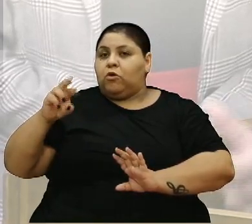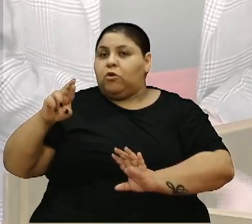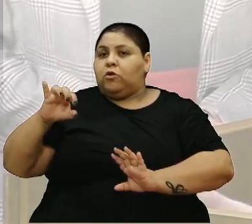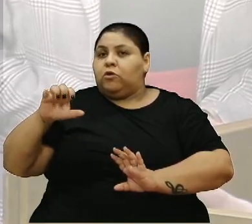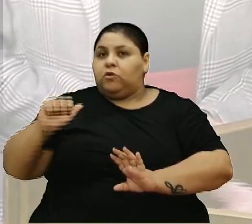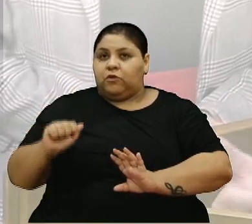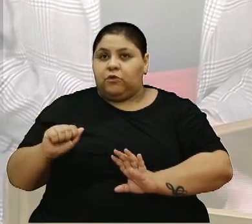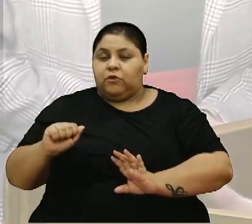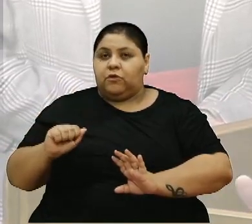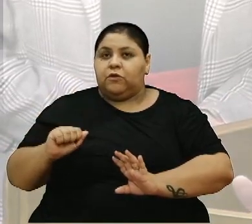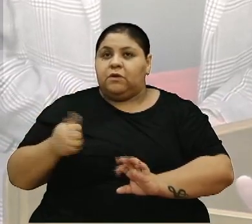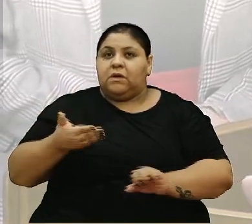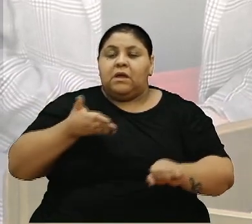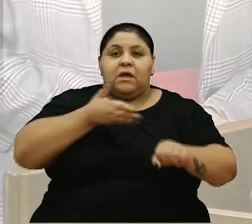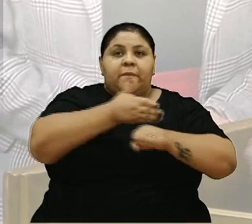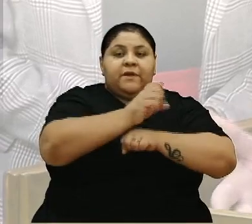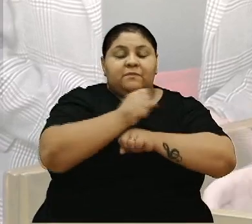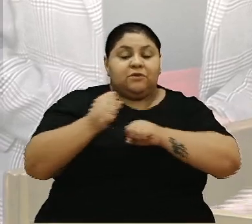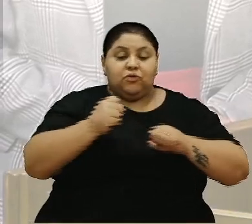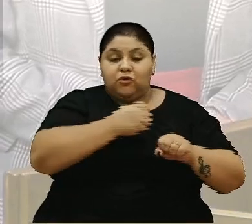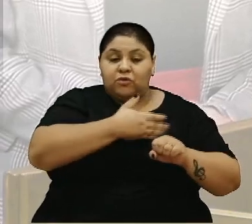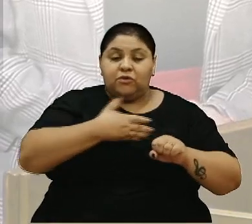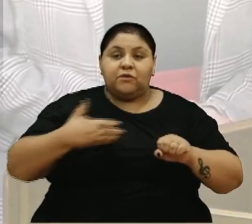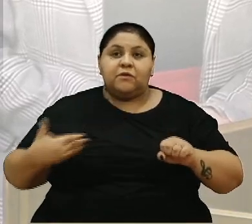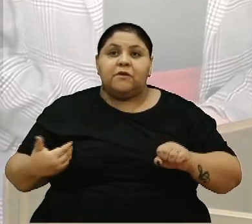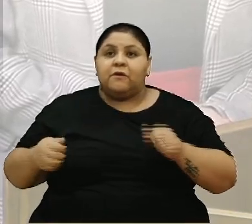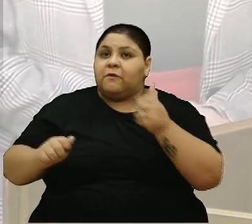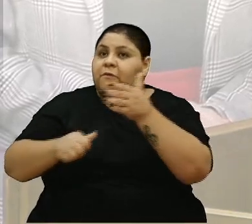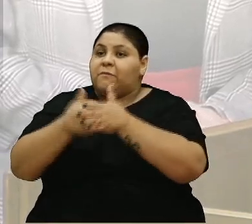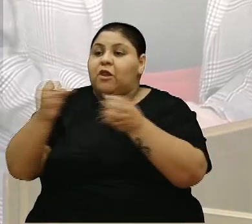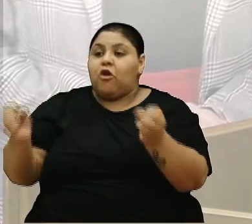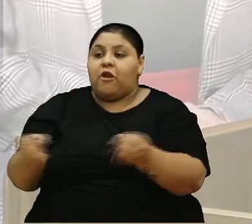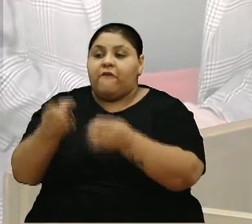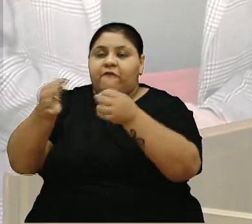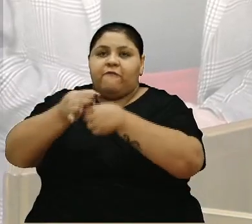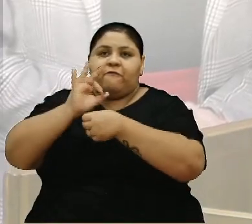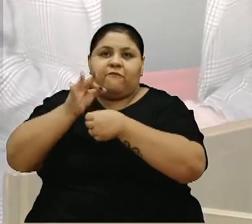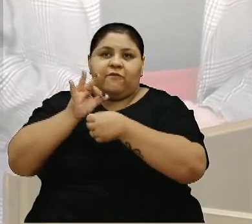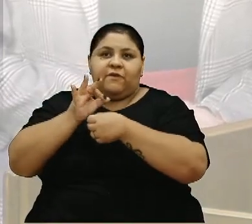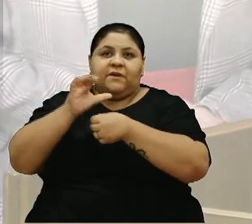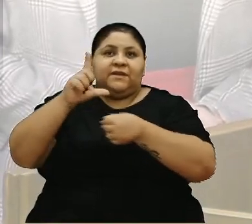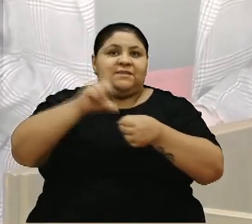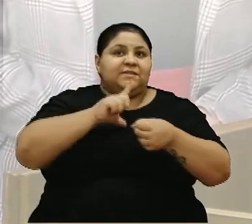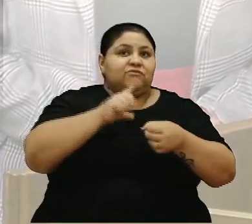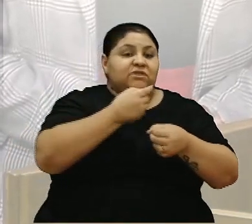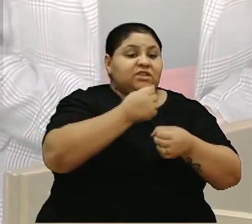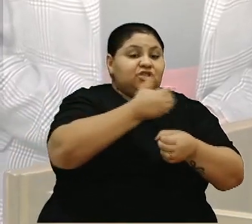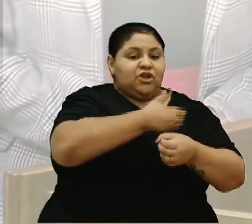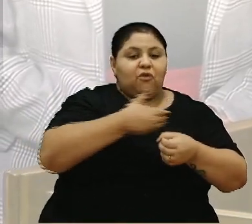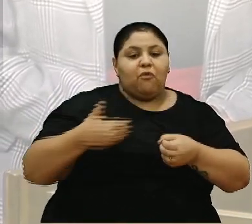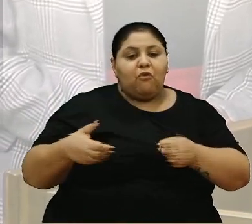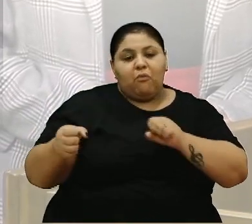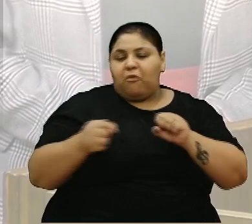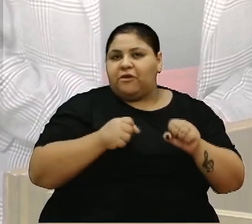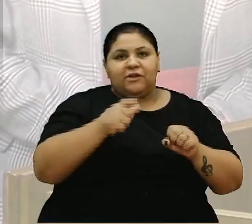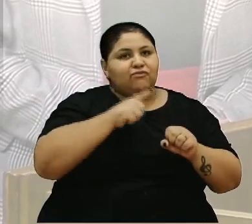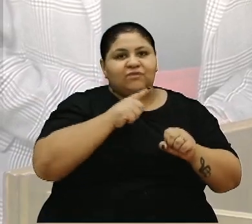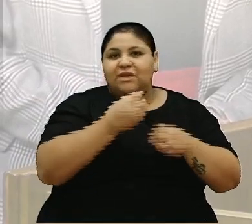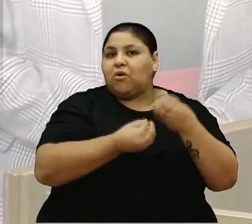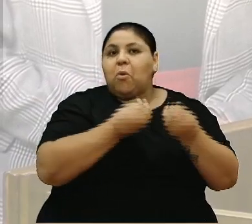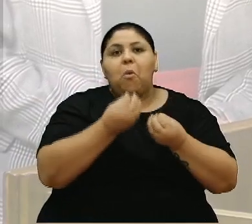não só com o pessoal, como o dinheiro, viabiliza a festa da uva. Sem o dinheiro público, dá para se dizer que é impossível